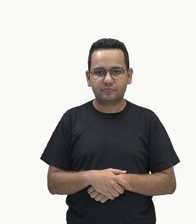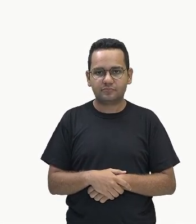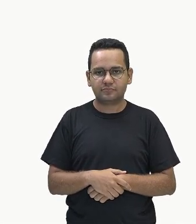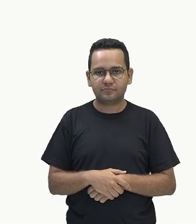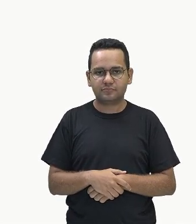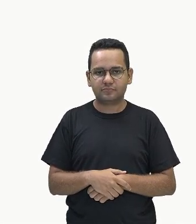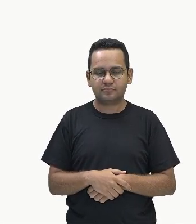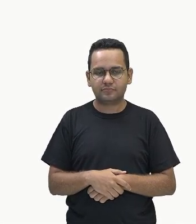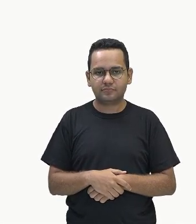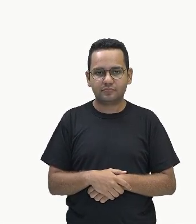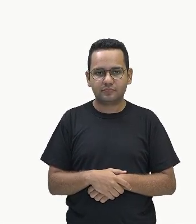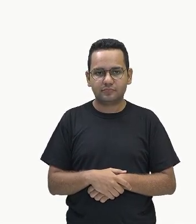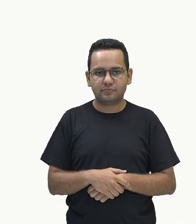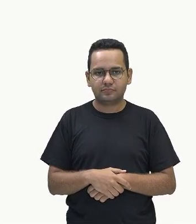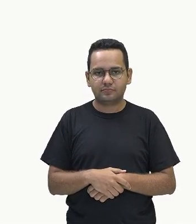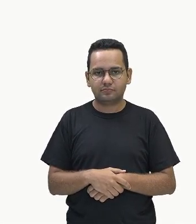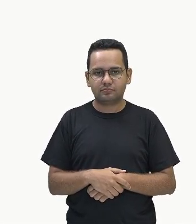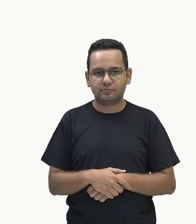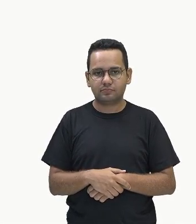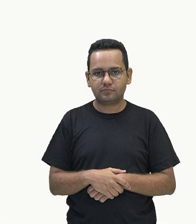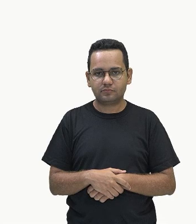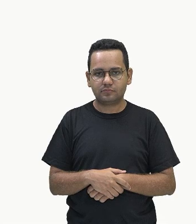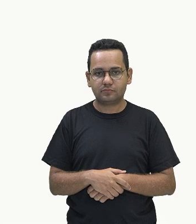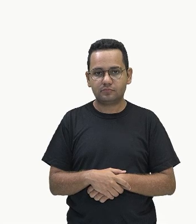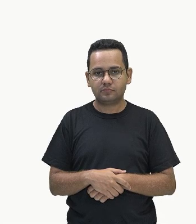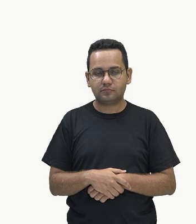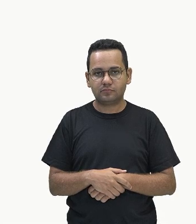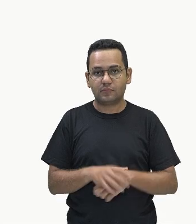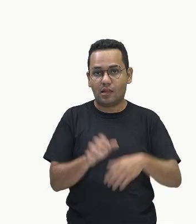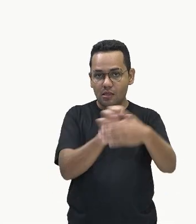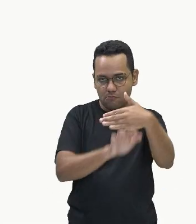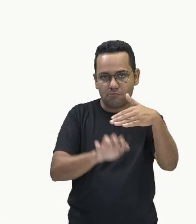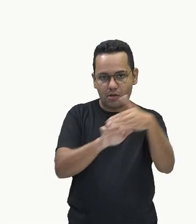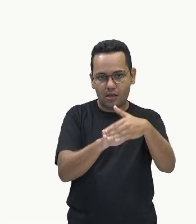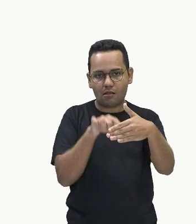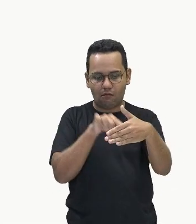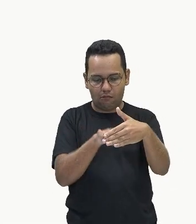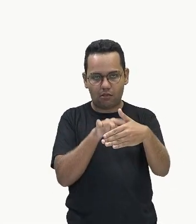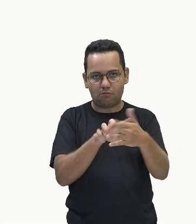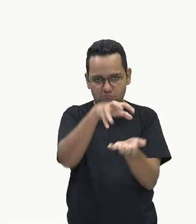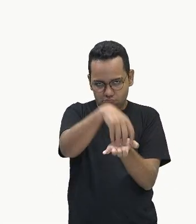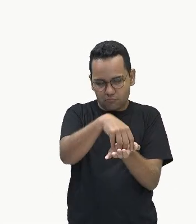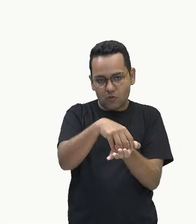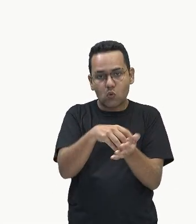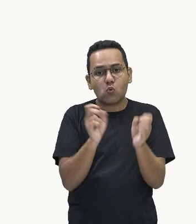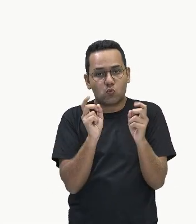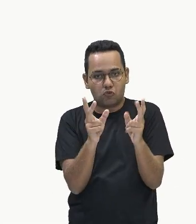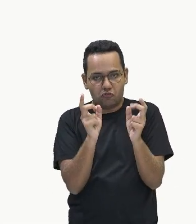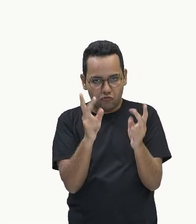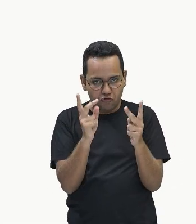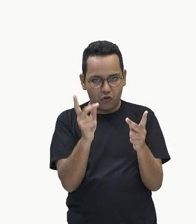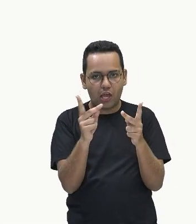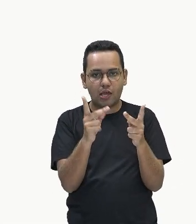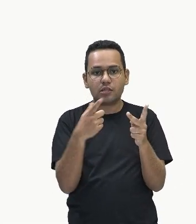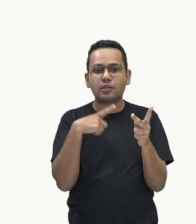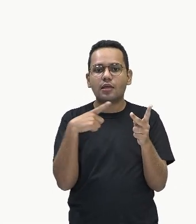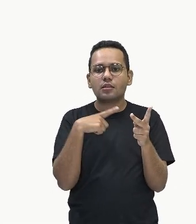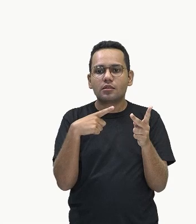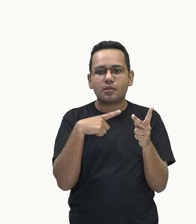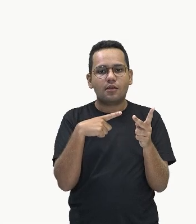Vamos aqui à primeira. Uma empresa de exportação fechou seu balanço de final de ano.